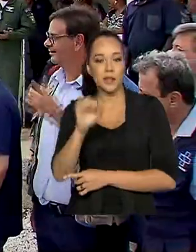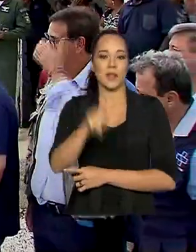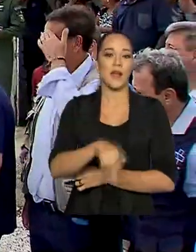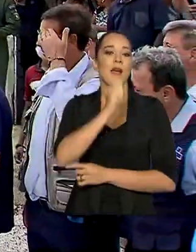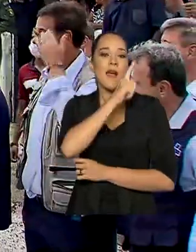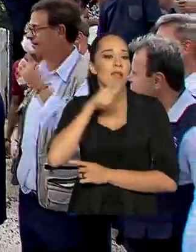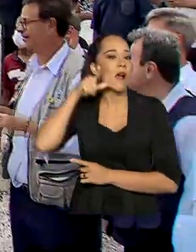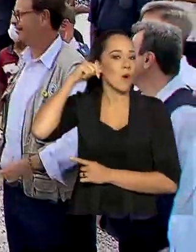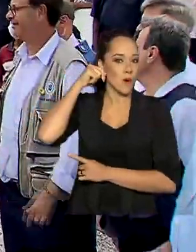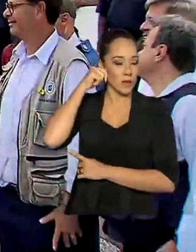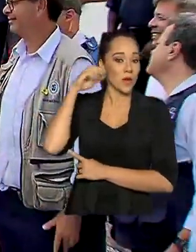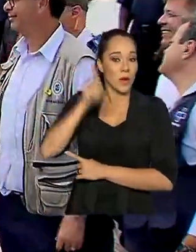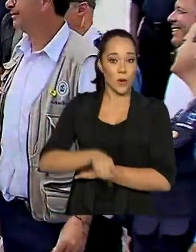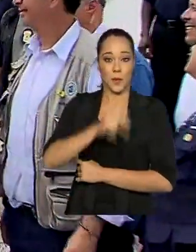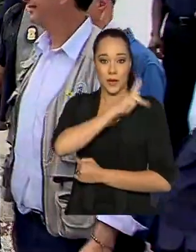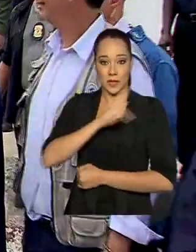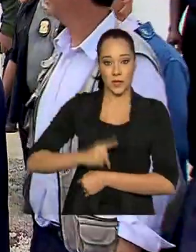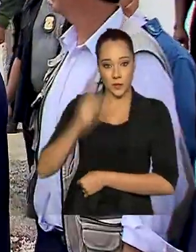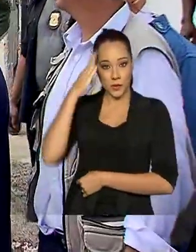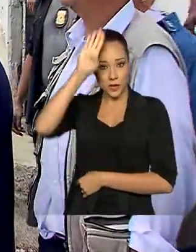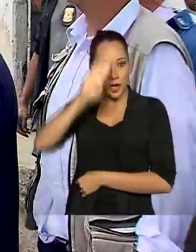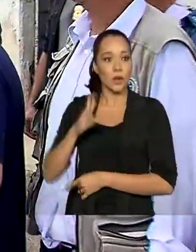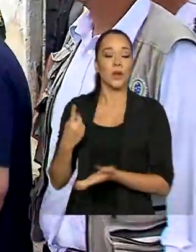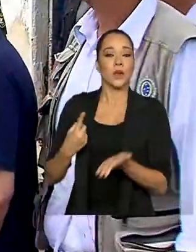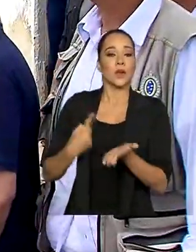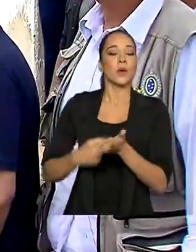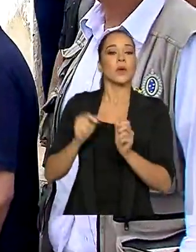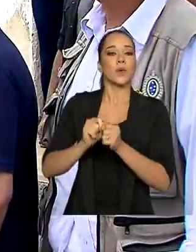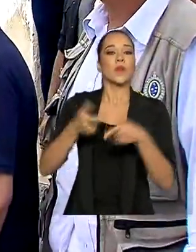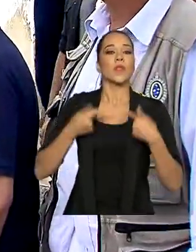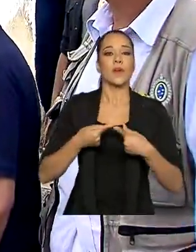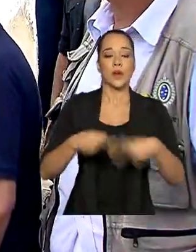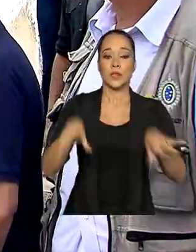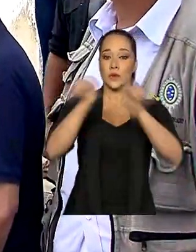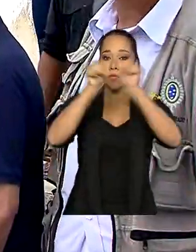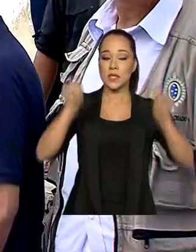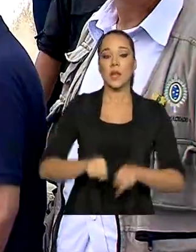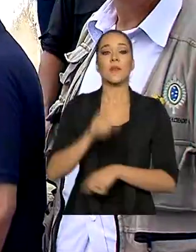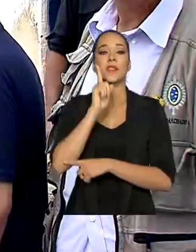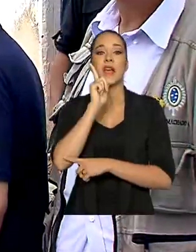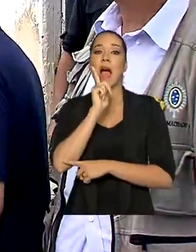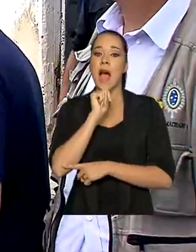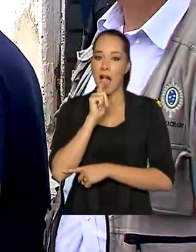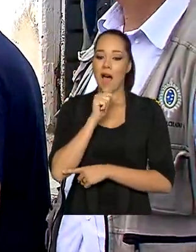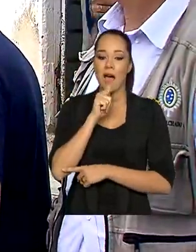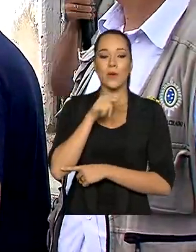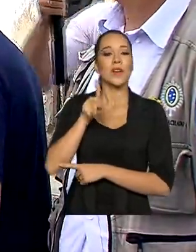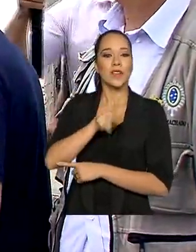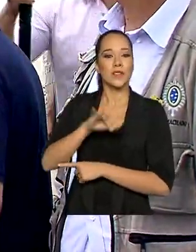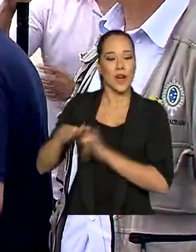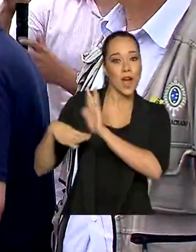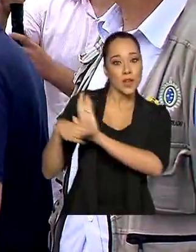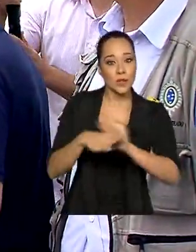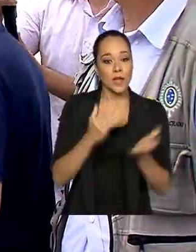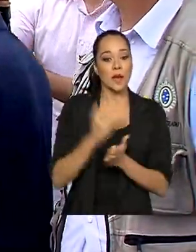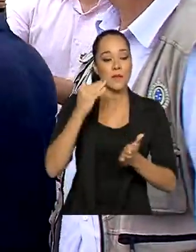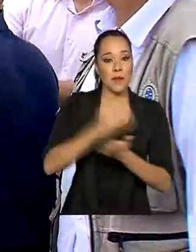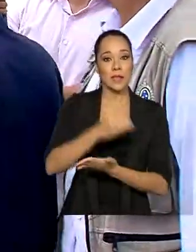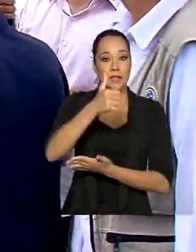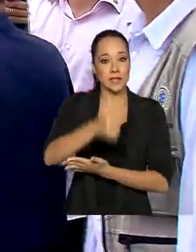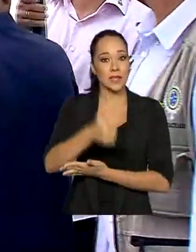cumpre esta agenda com a inauguração de um sistema de abastecimento de água que vai beneficiar mais de